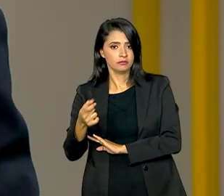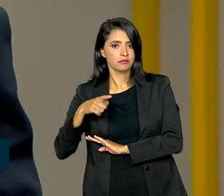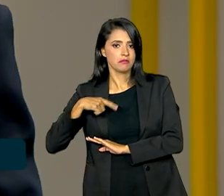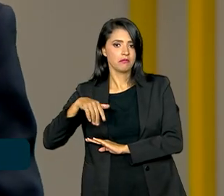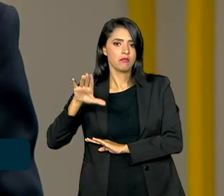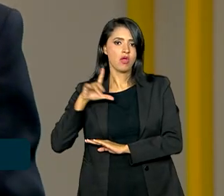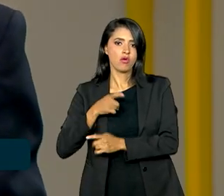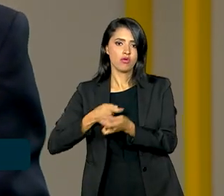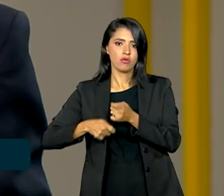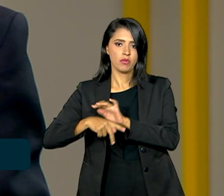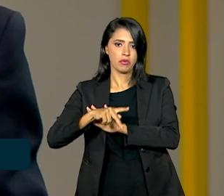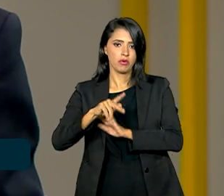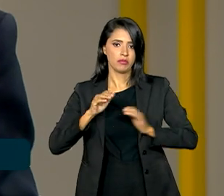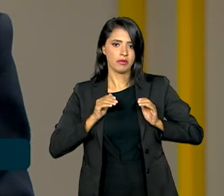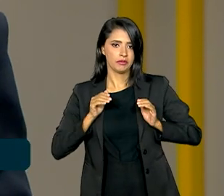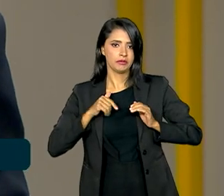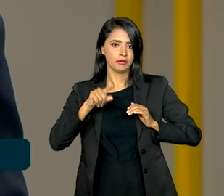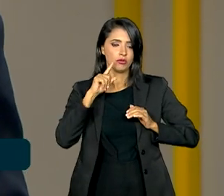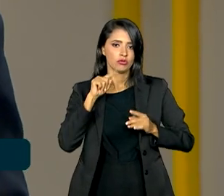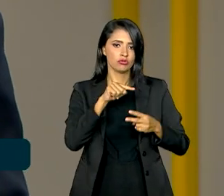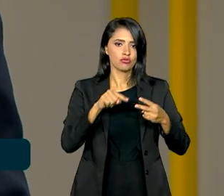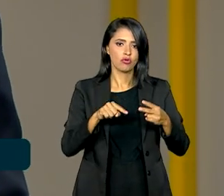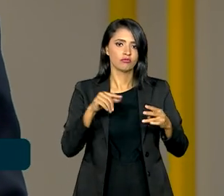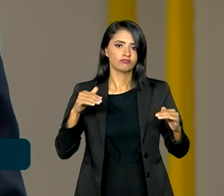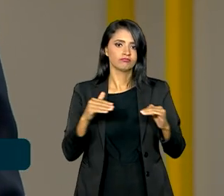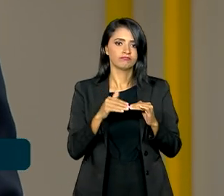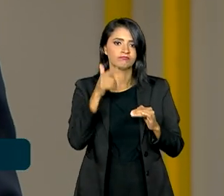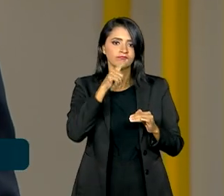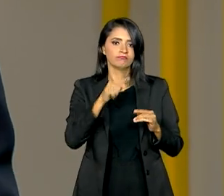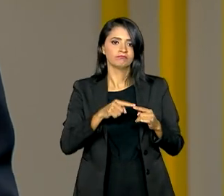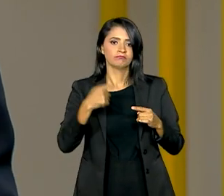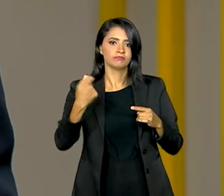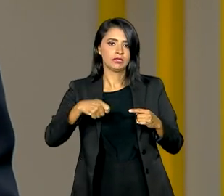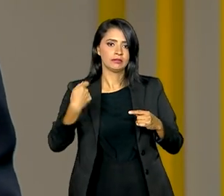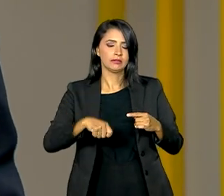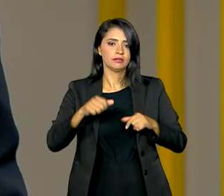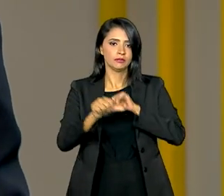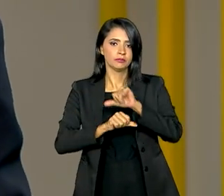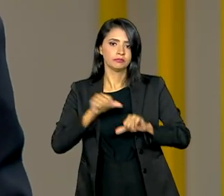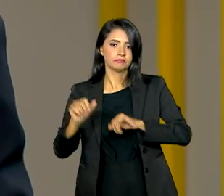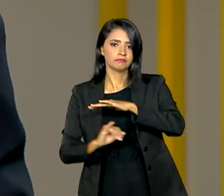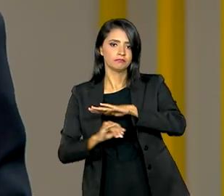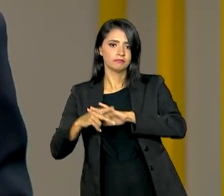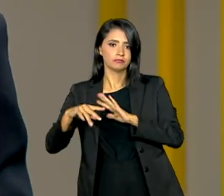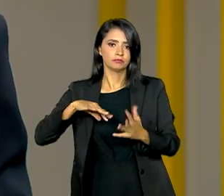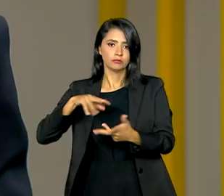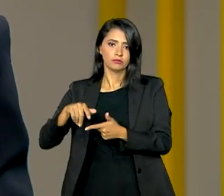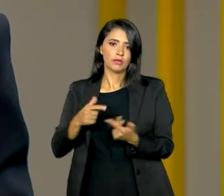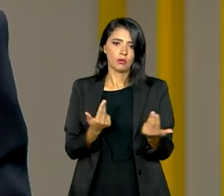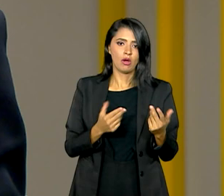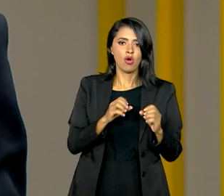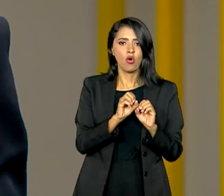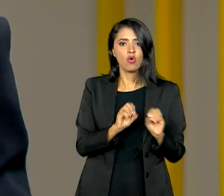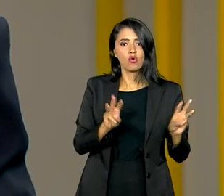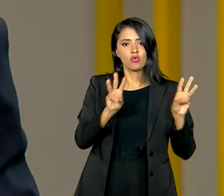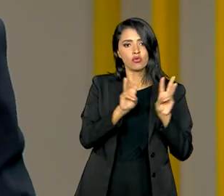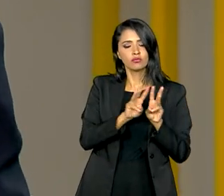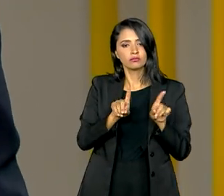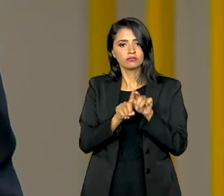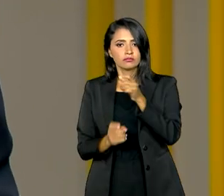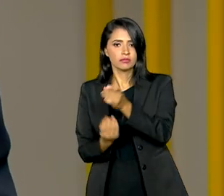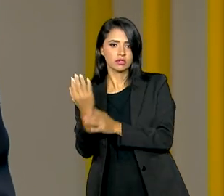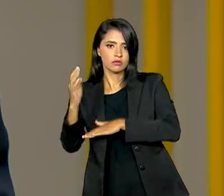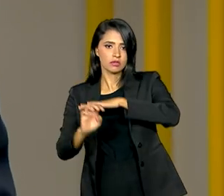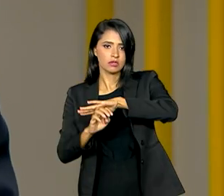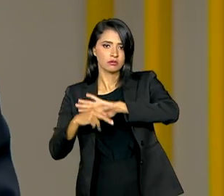E dois consensos foram alcançados, a necessidade de reforma de instituições mundiais como a ONU e a criação de um